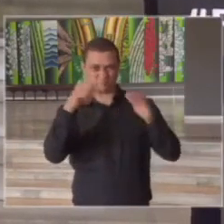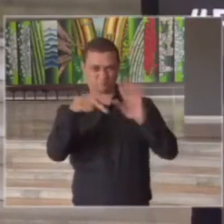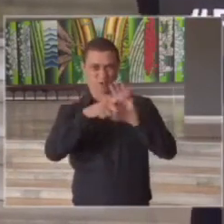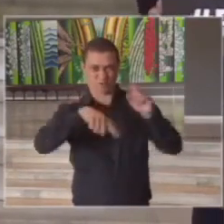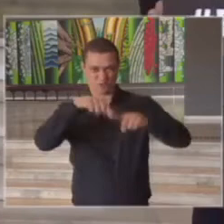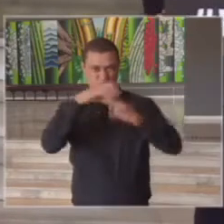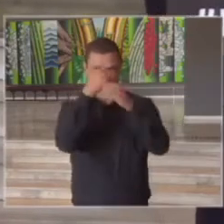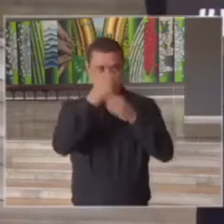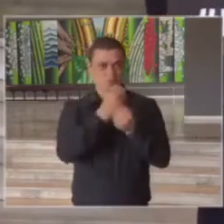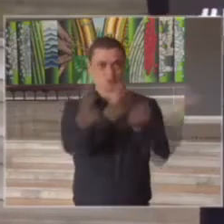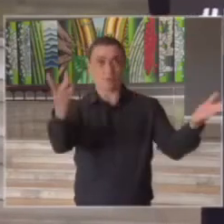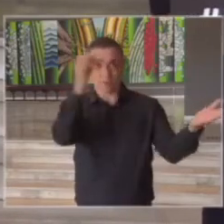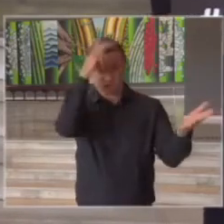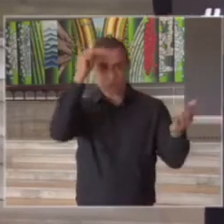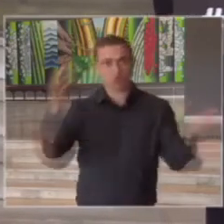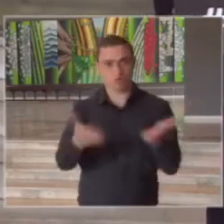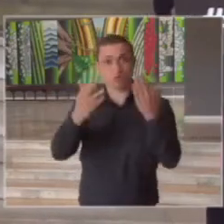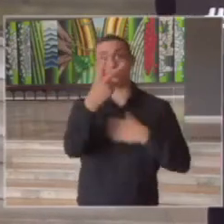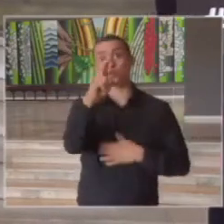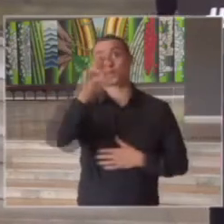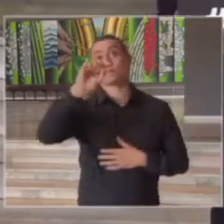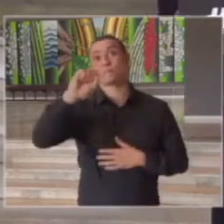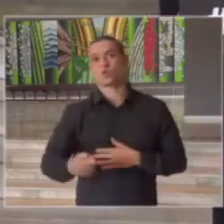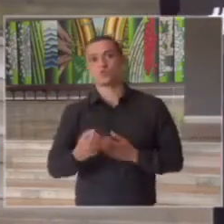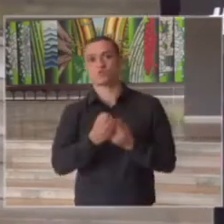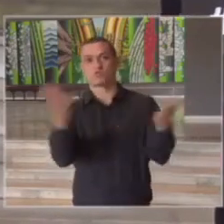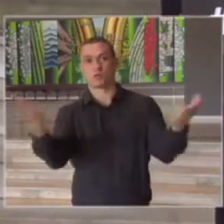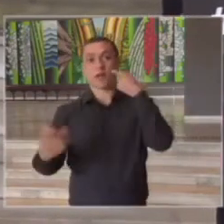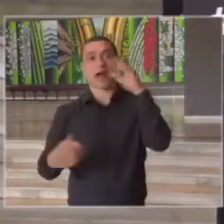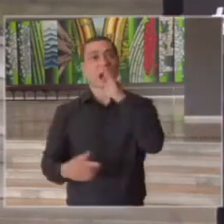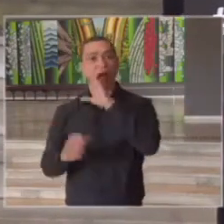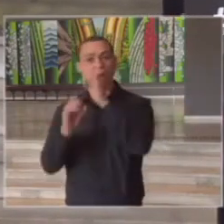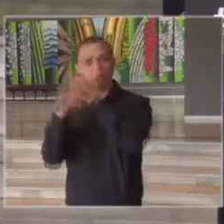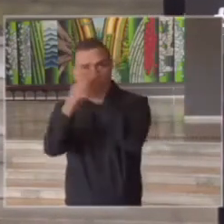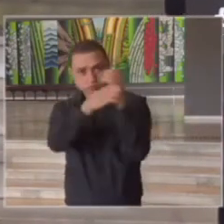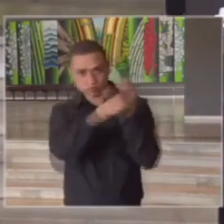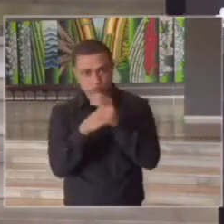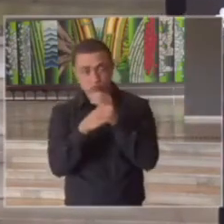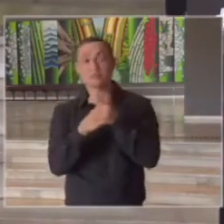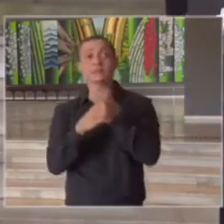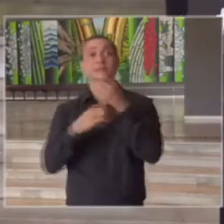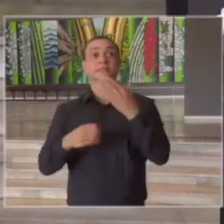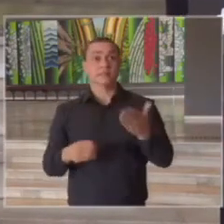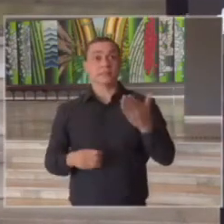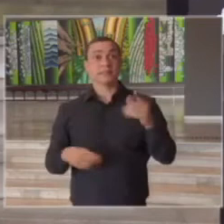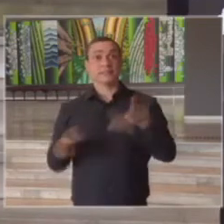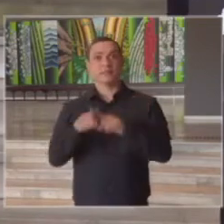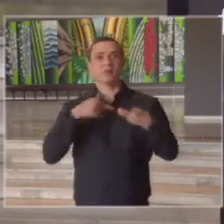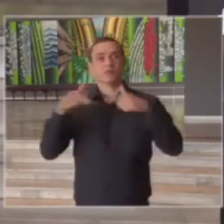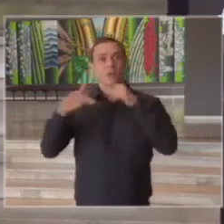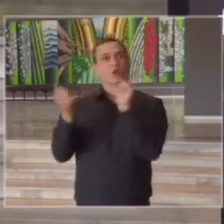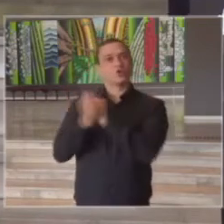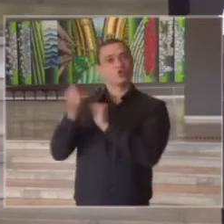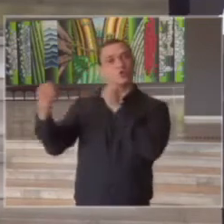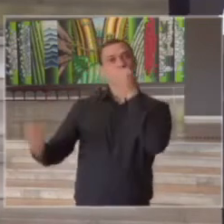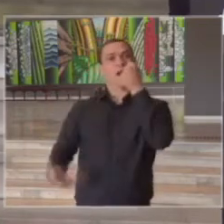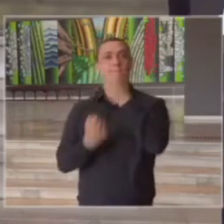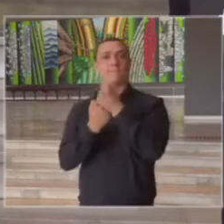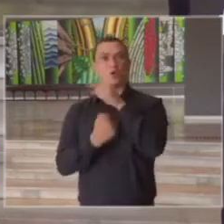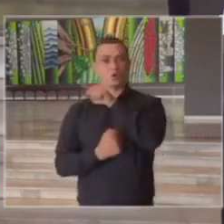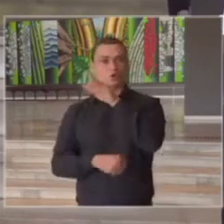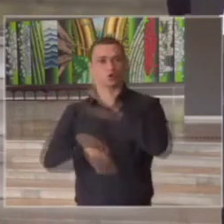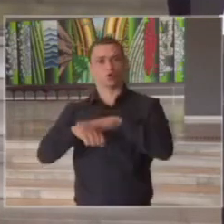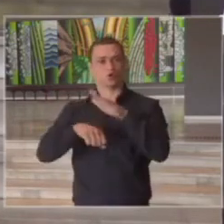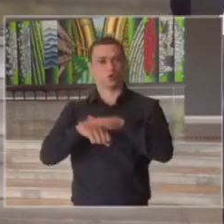exatamente para estimular e acelerar o processo de testagem com isso a gente vai trabalhar também com eles com apoio na